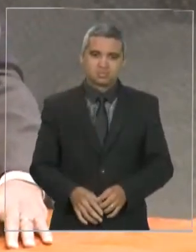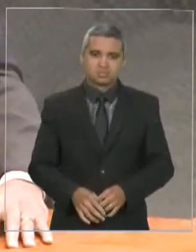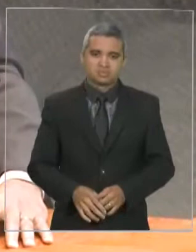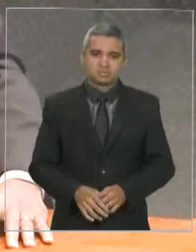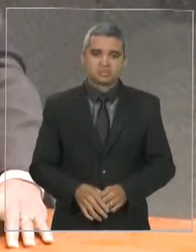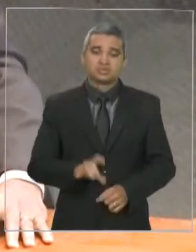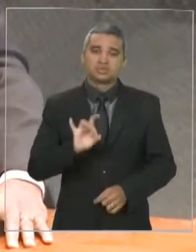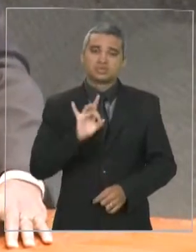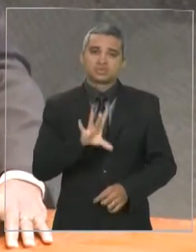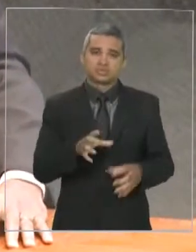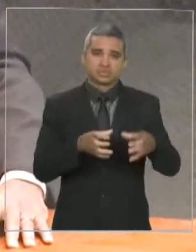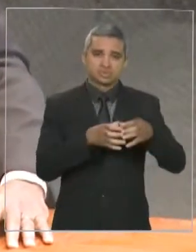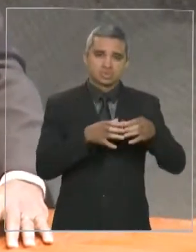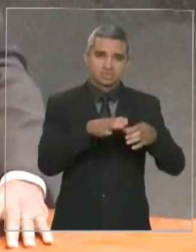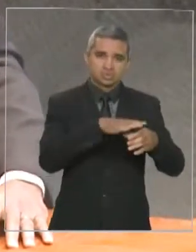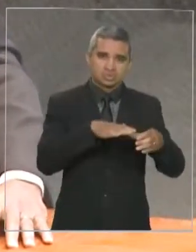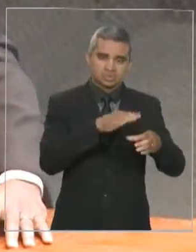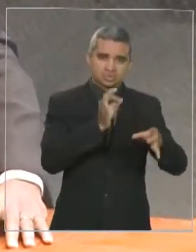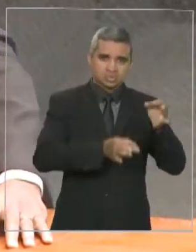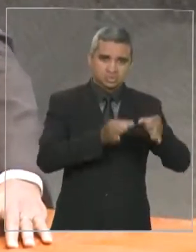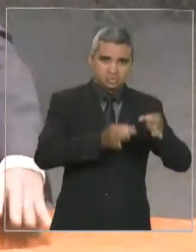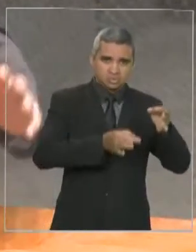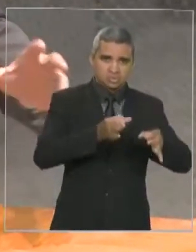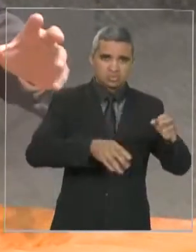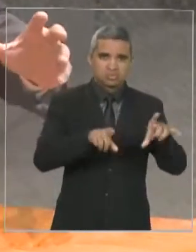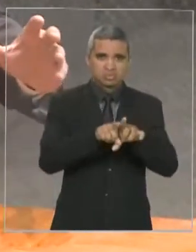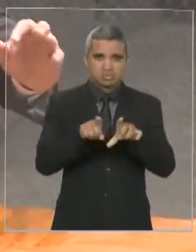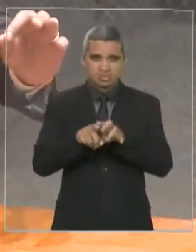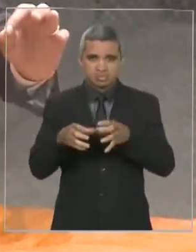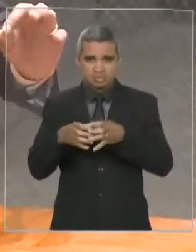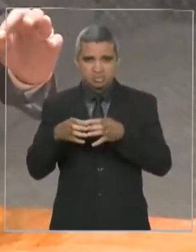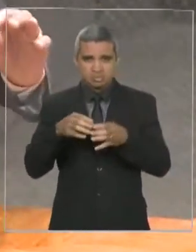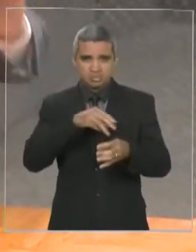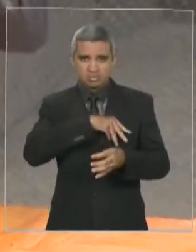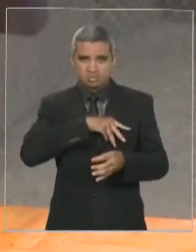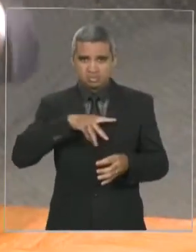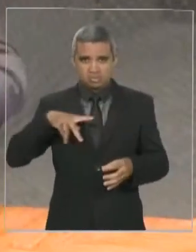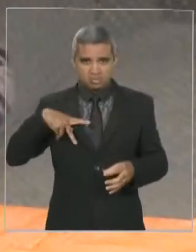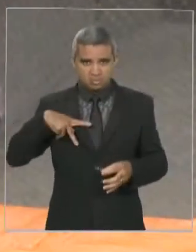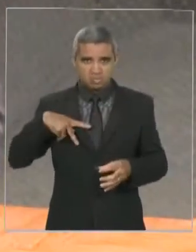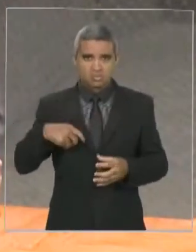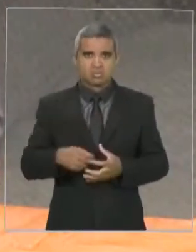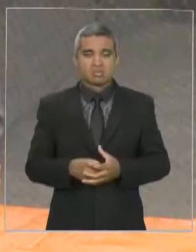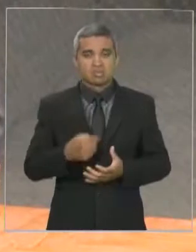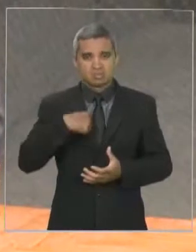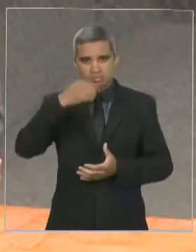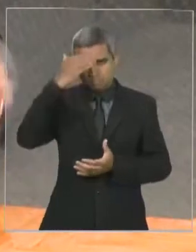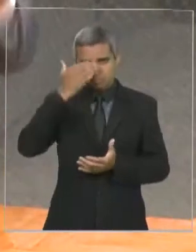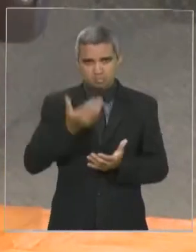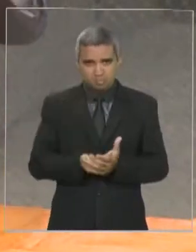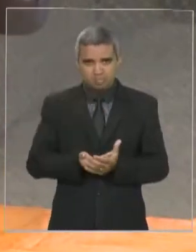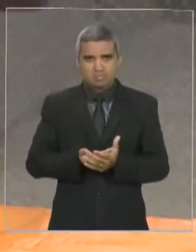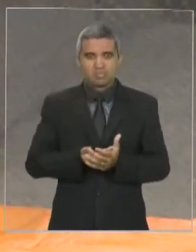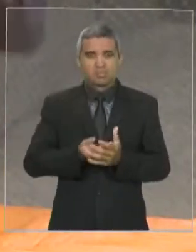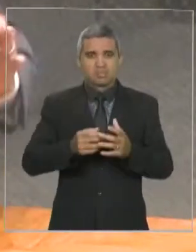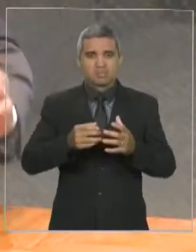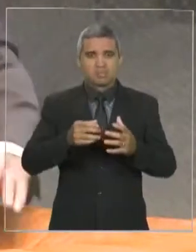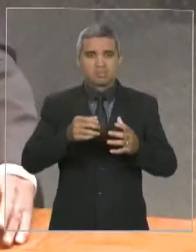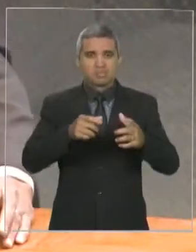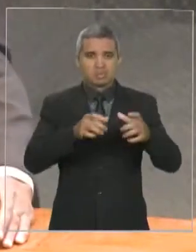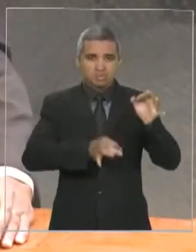Judiciário, do Ministério Público. Eu tenho certeza que o conjunto do Judiciário, o poder